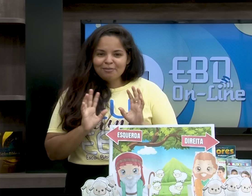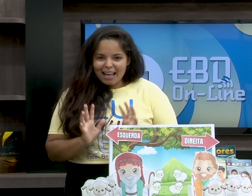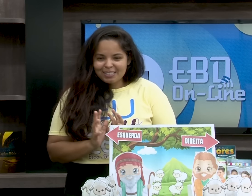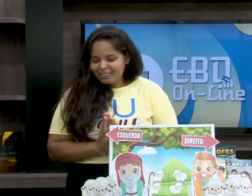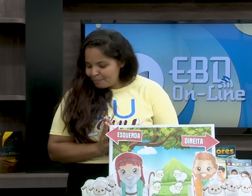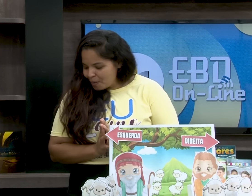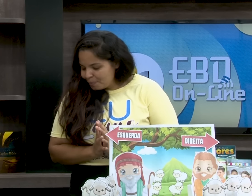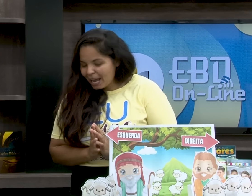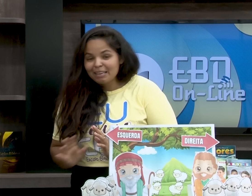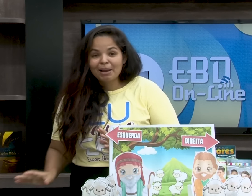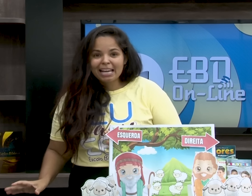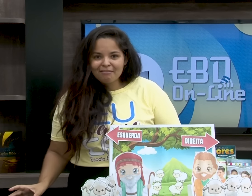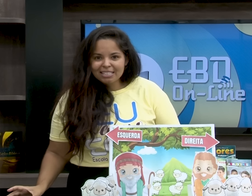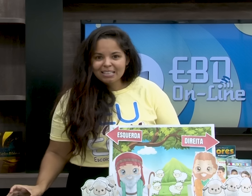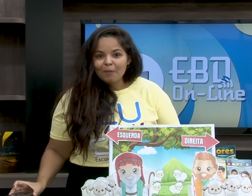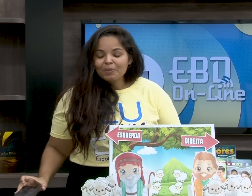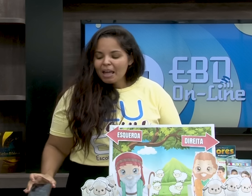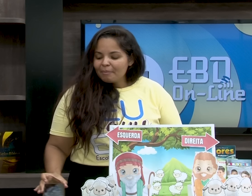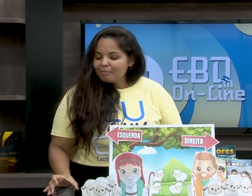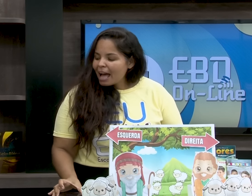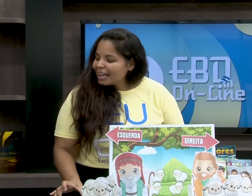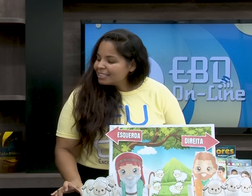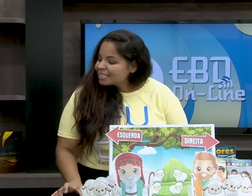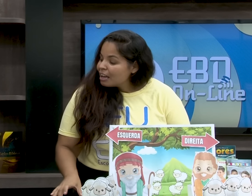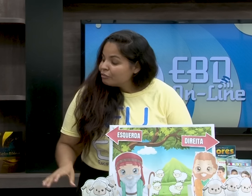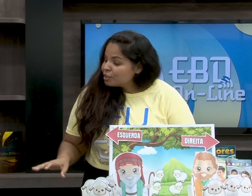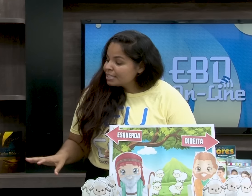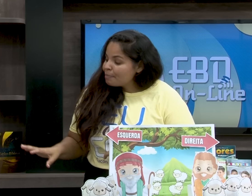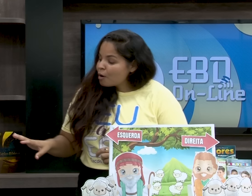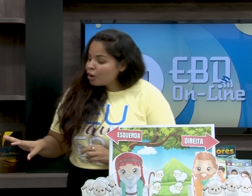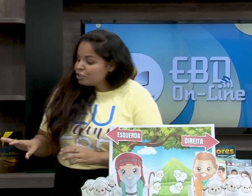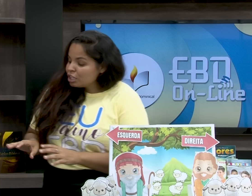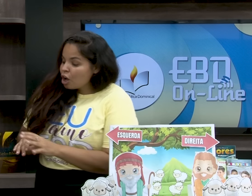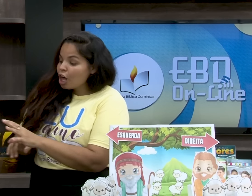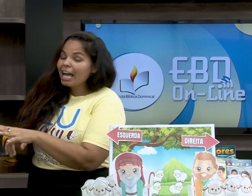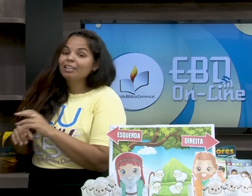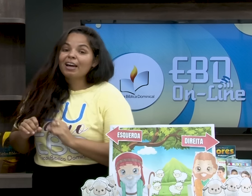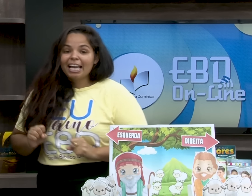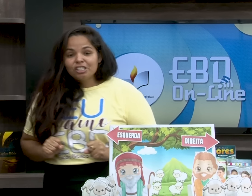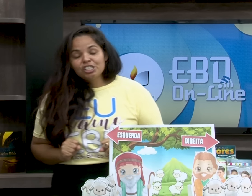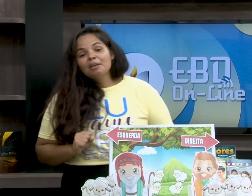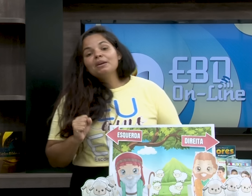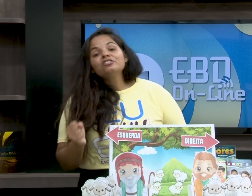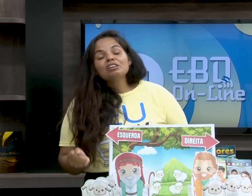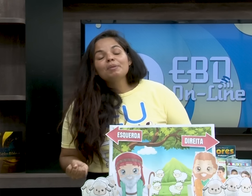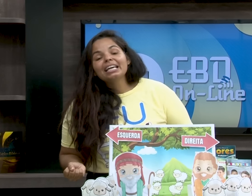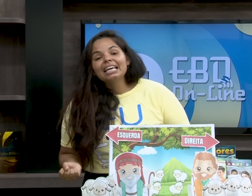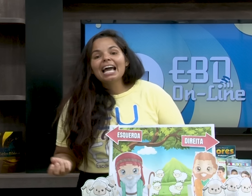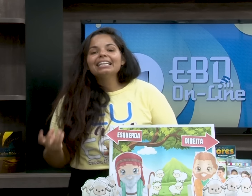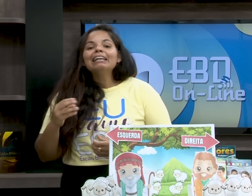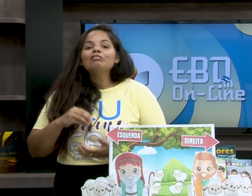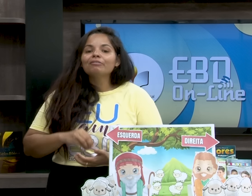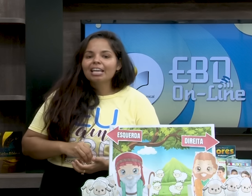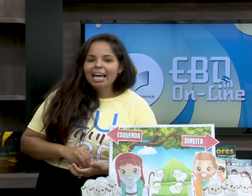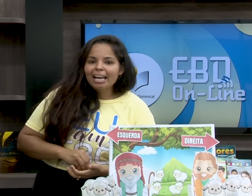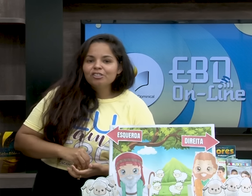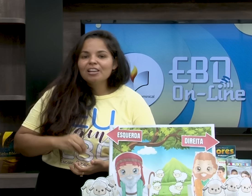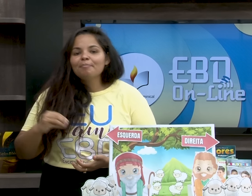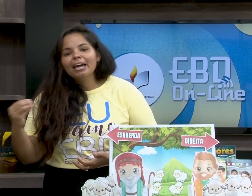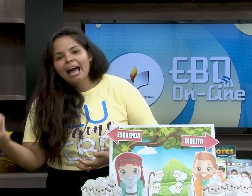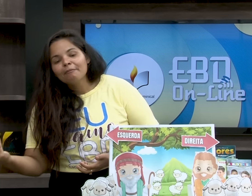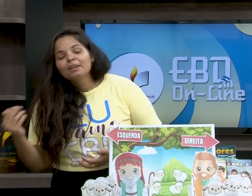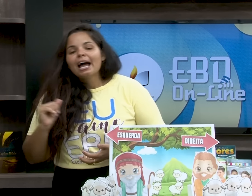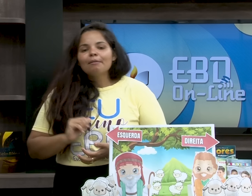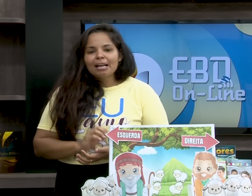ficar mais fácil, tá bom? Pra aqui pra gravação. Mas você pode colocar numa caixinha e pedir pra que cada aluno venha na